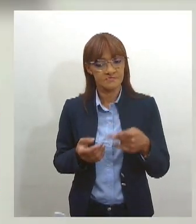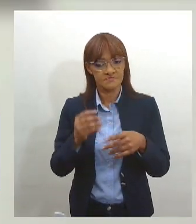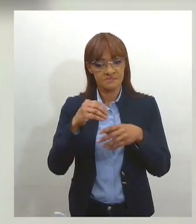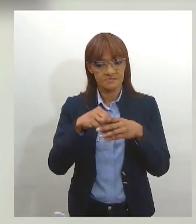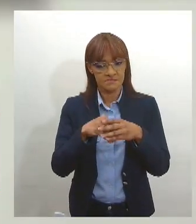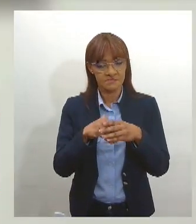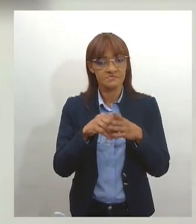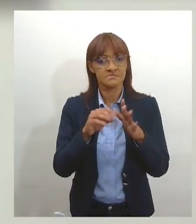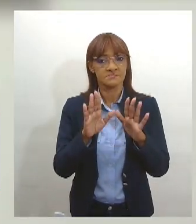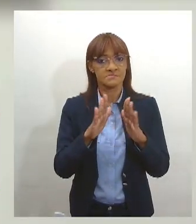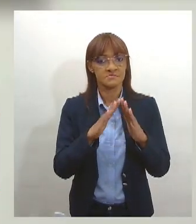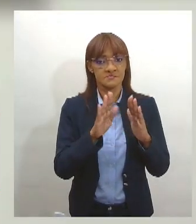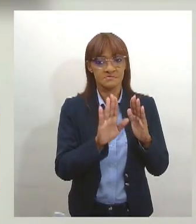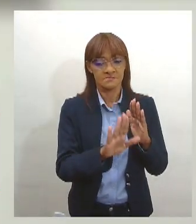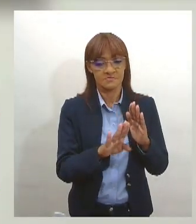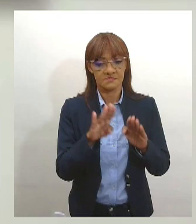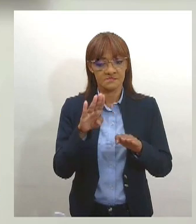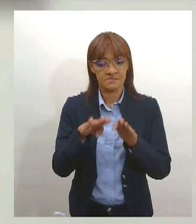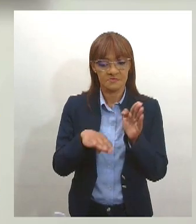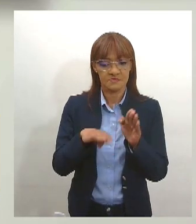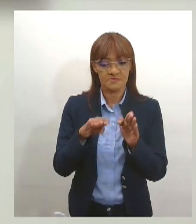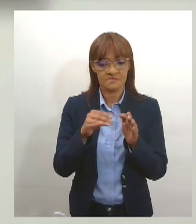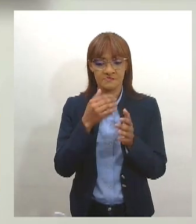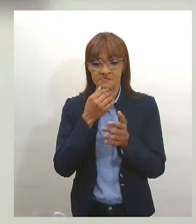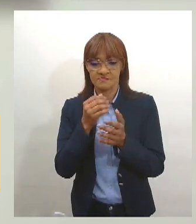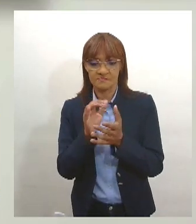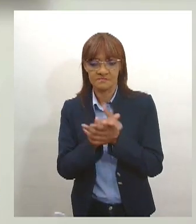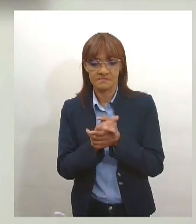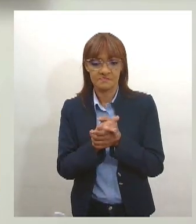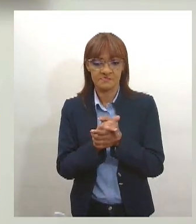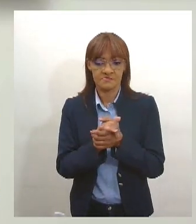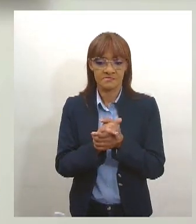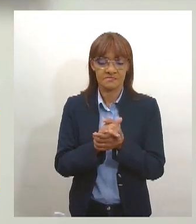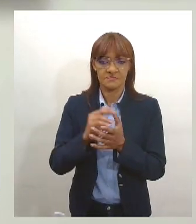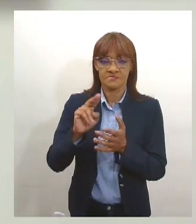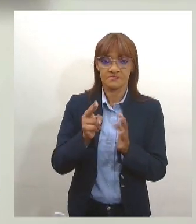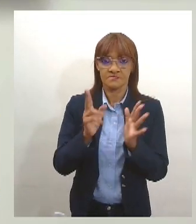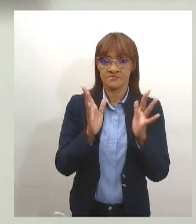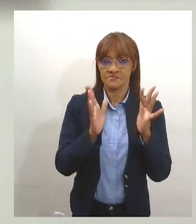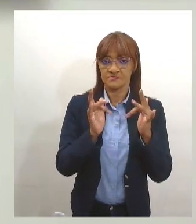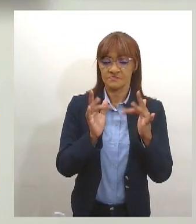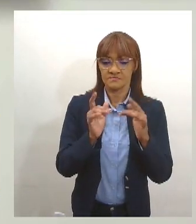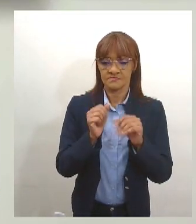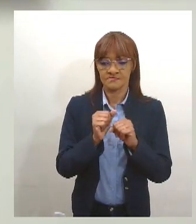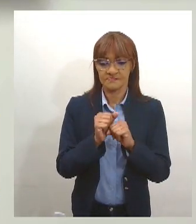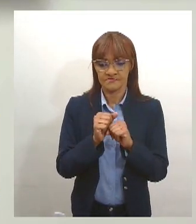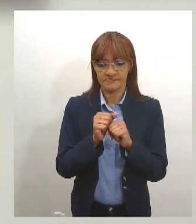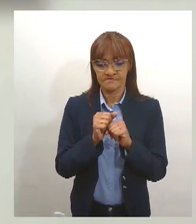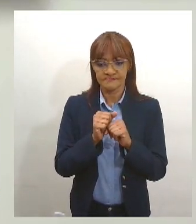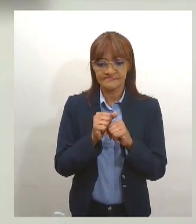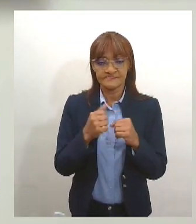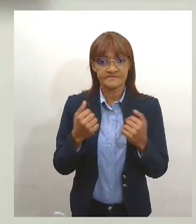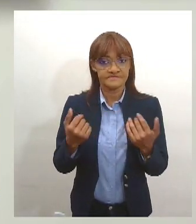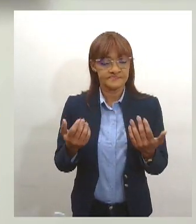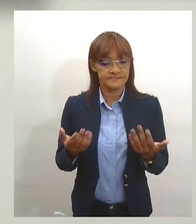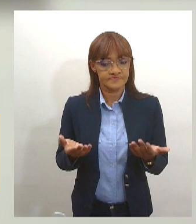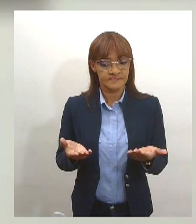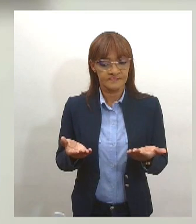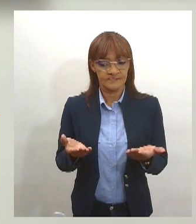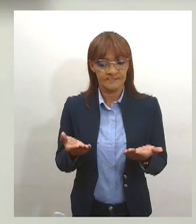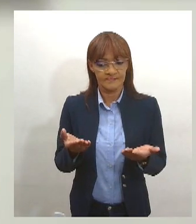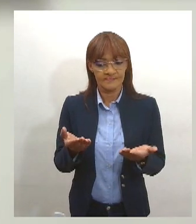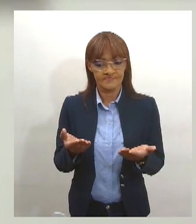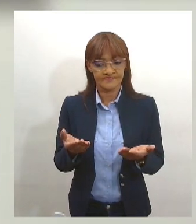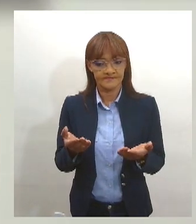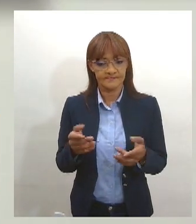Muitas vezes marido, namorado, enfim. E essa mulher, ela,